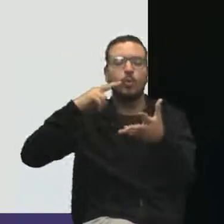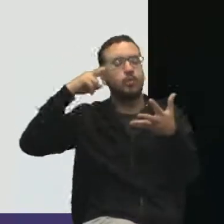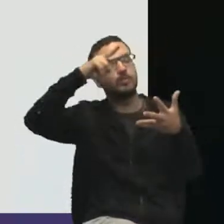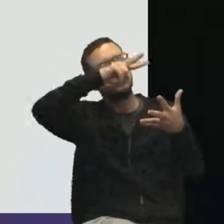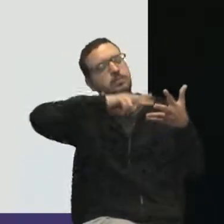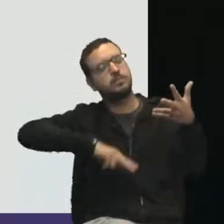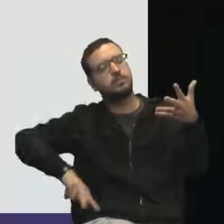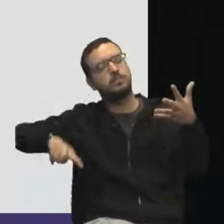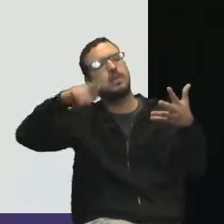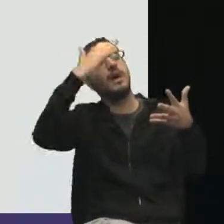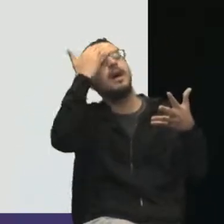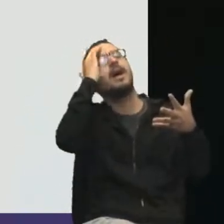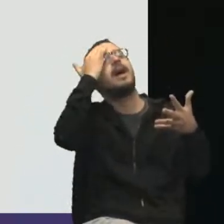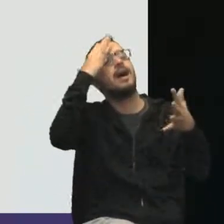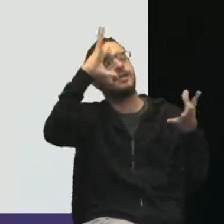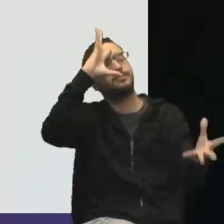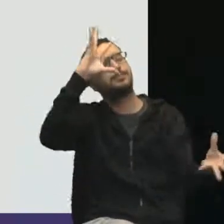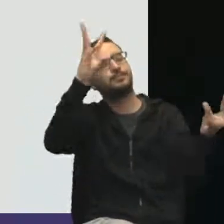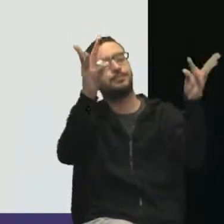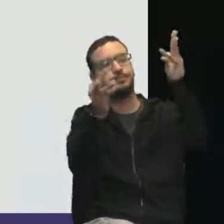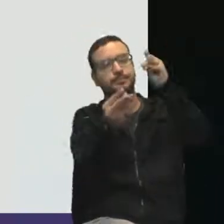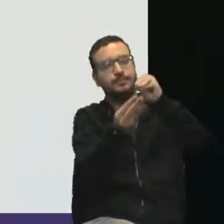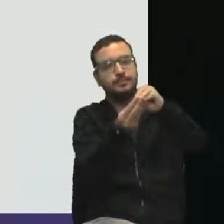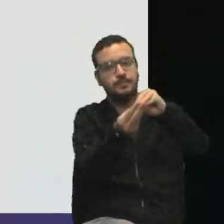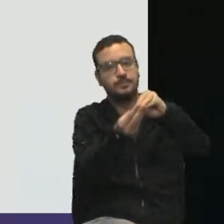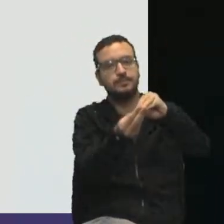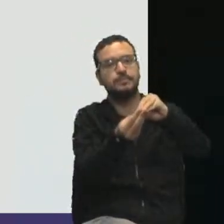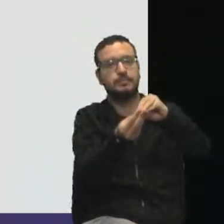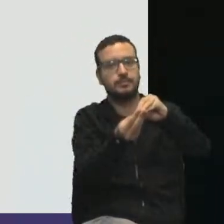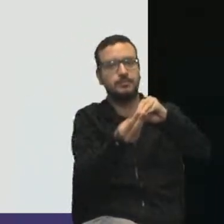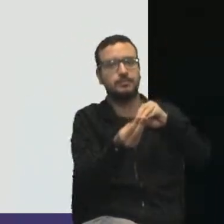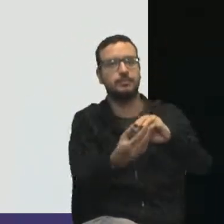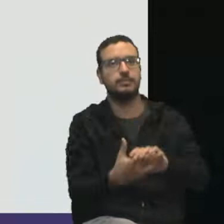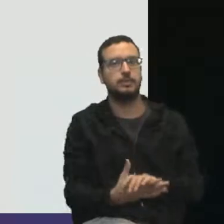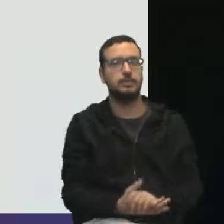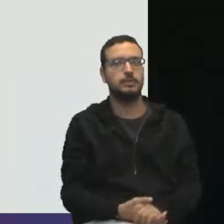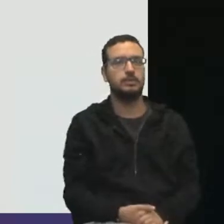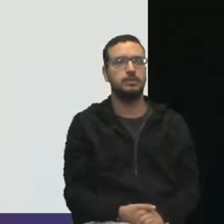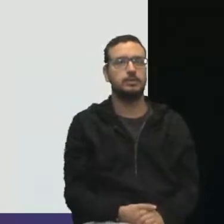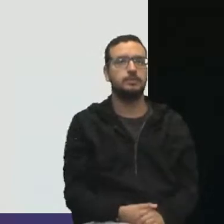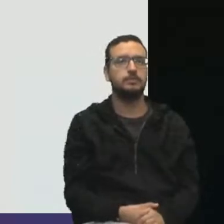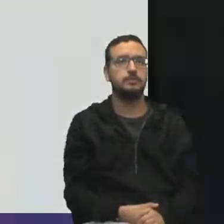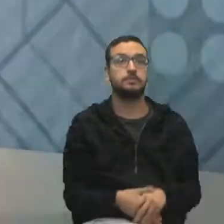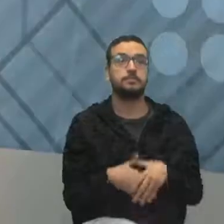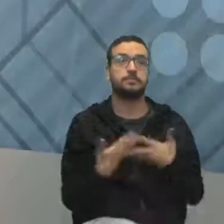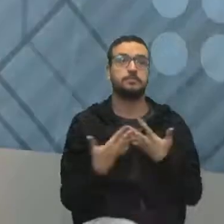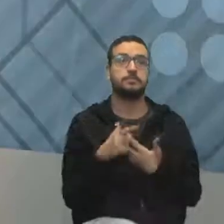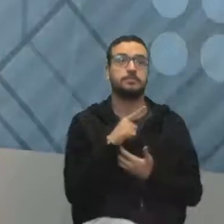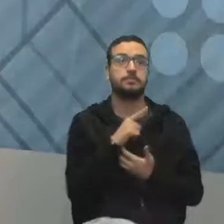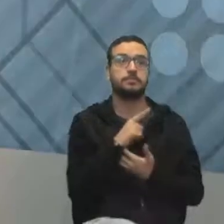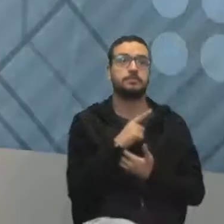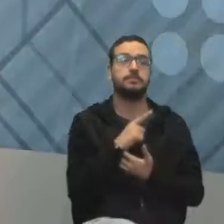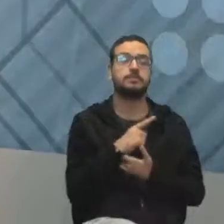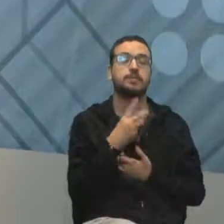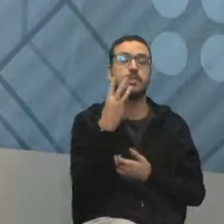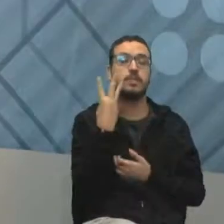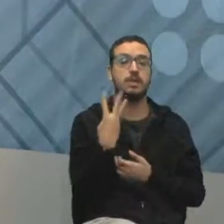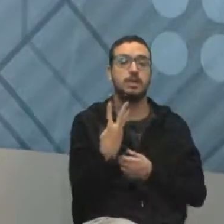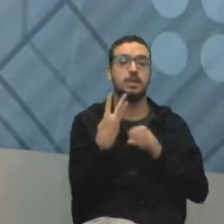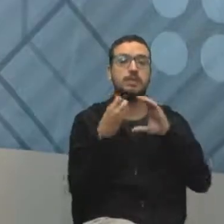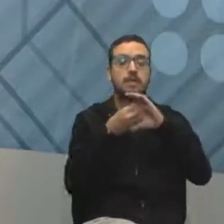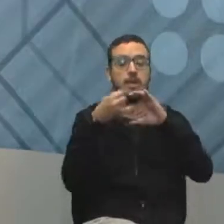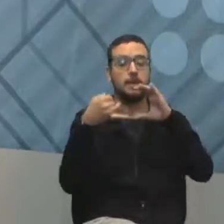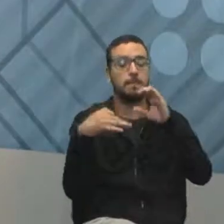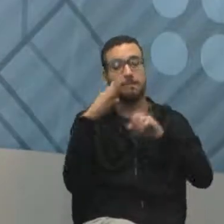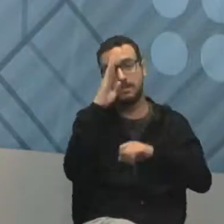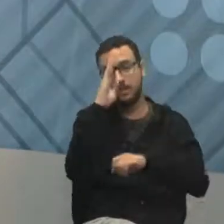algo que tem funcionalidade maior. Então, essas são aí as características principais de um